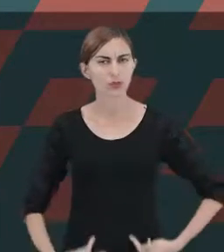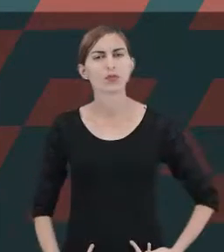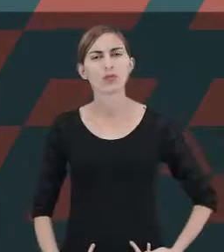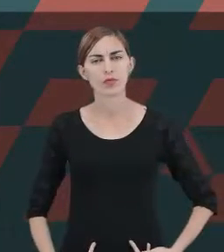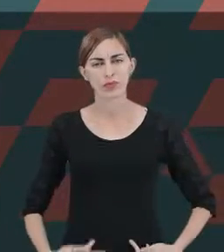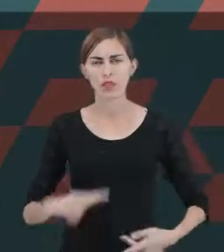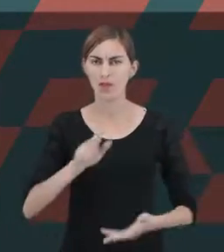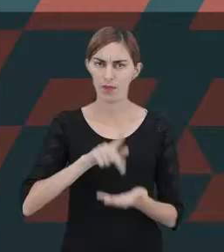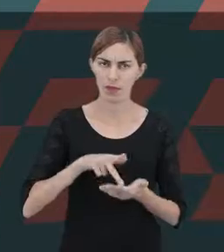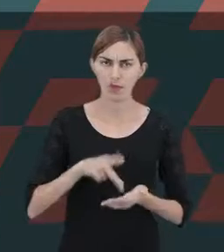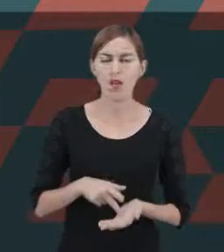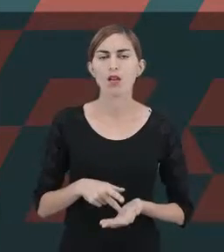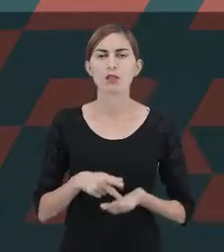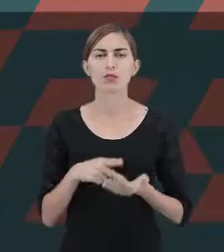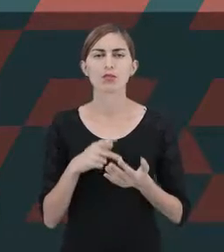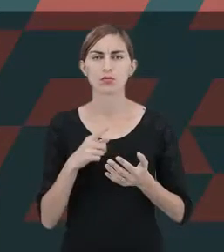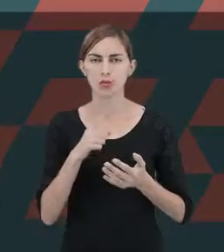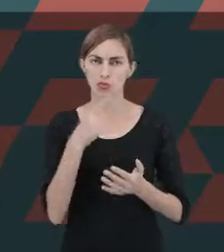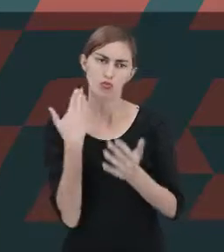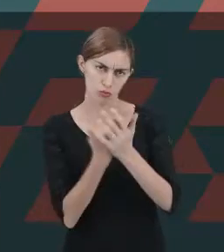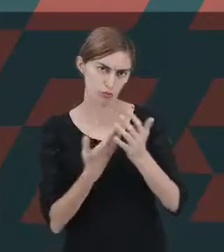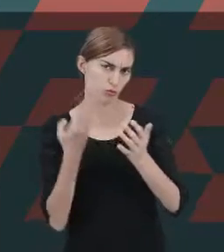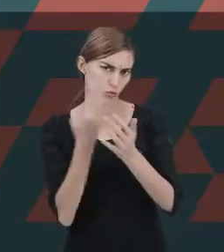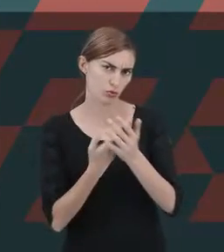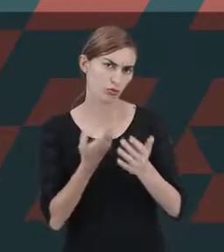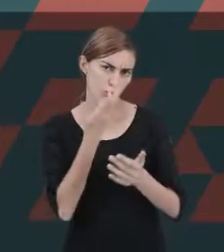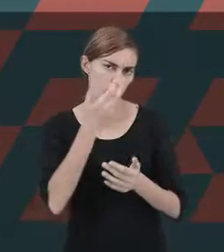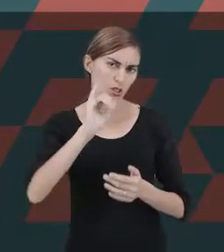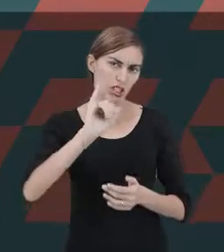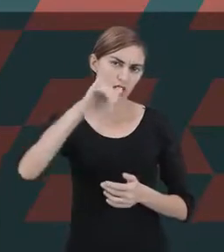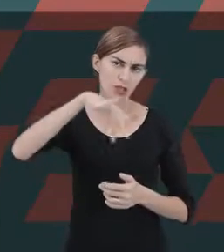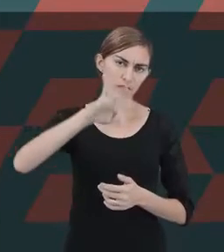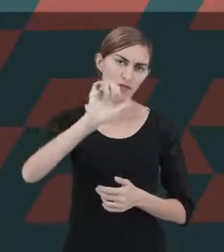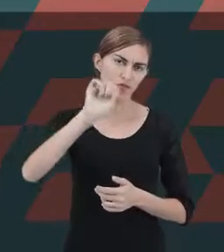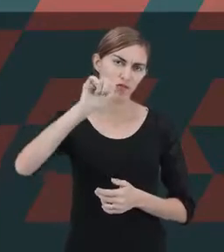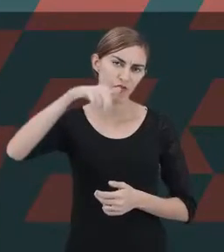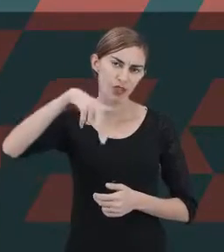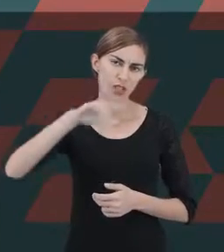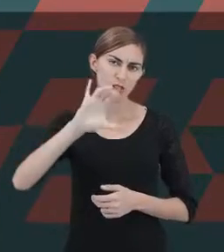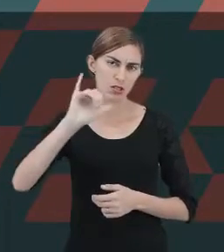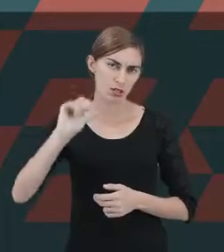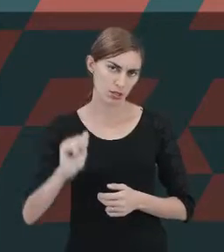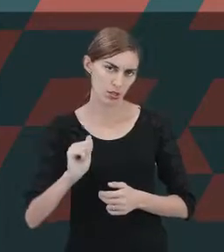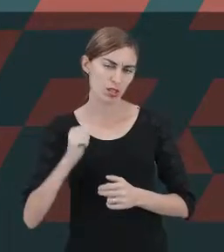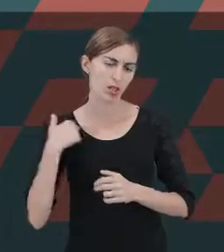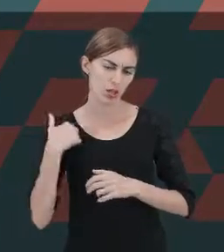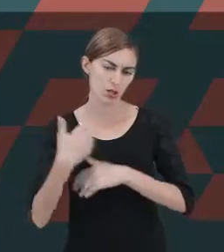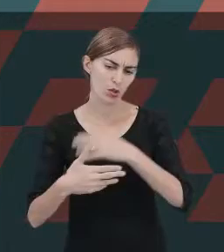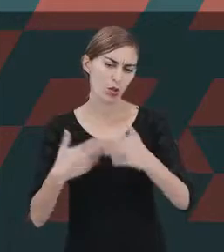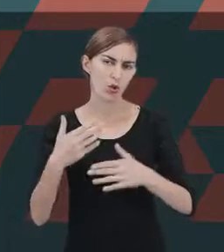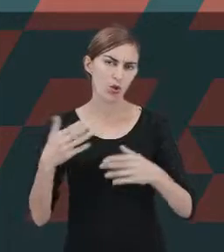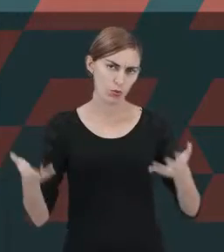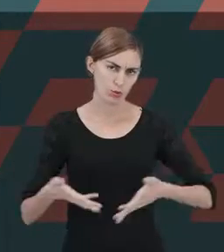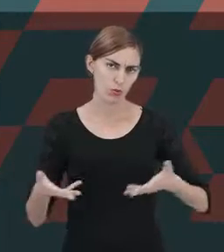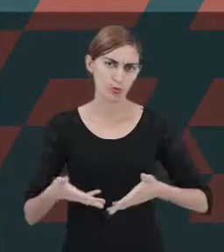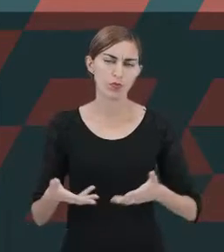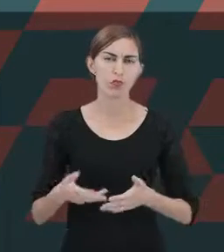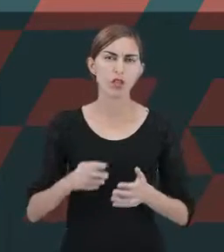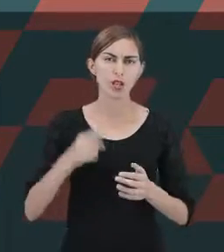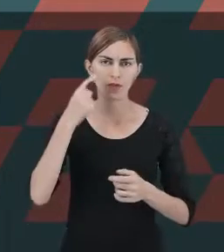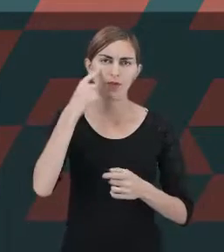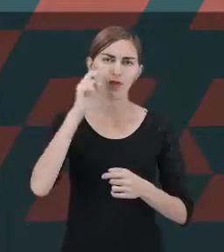na verdade, o estudo sobre a infância, ele é algo muito contemporâneo. Se a gente dá uma olhada para o contexto